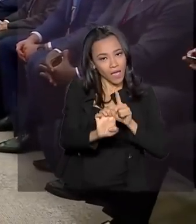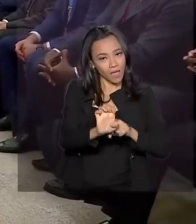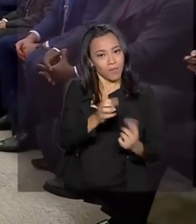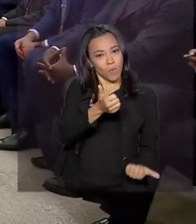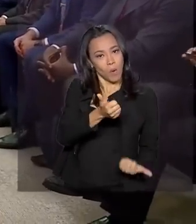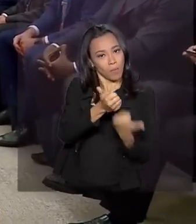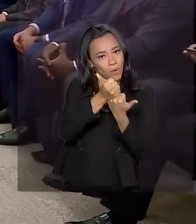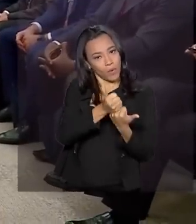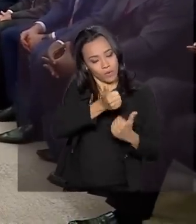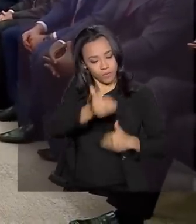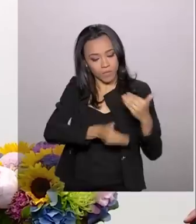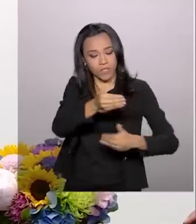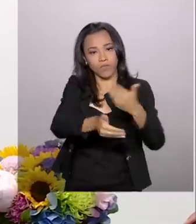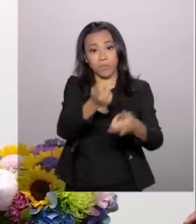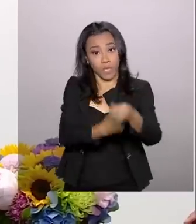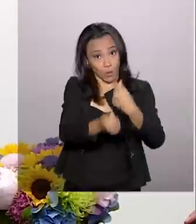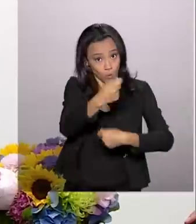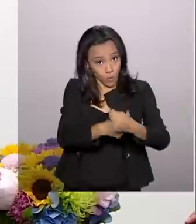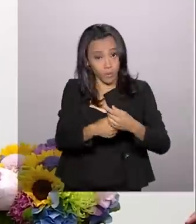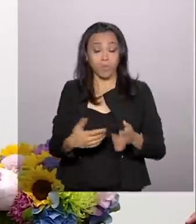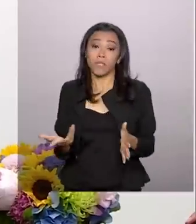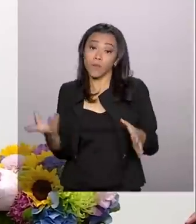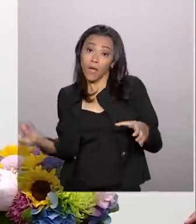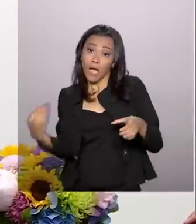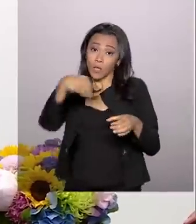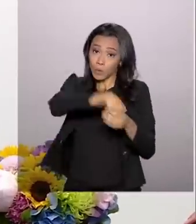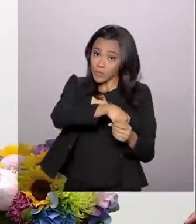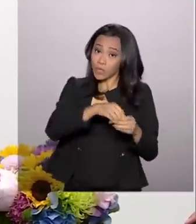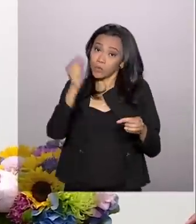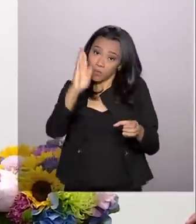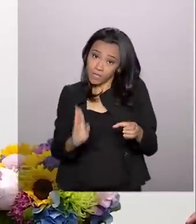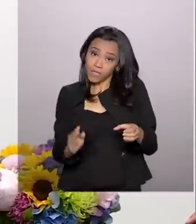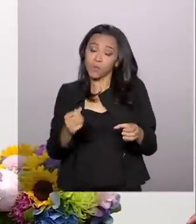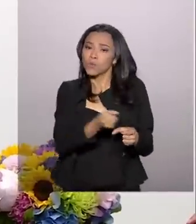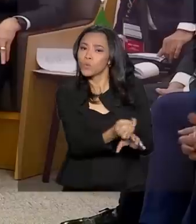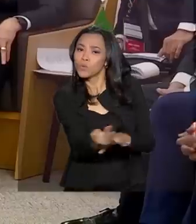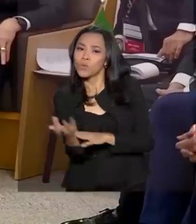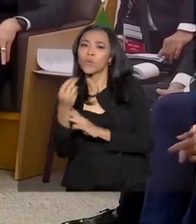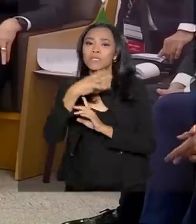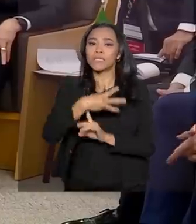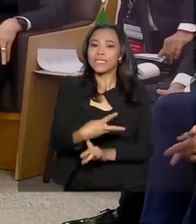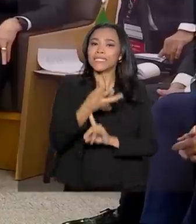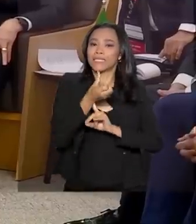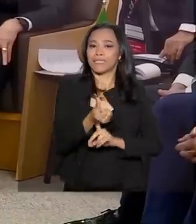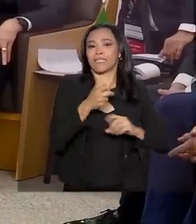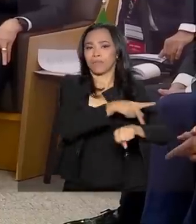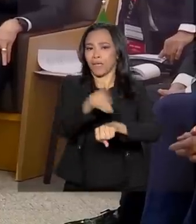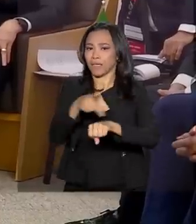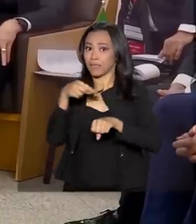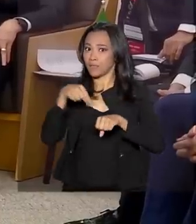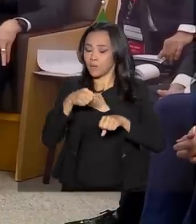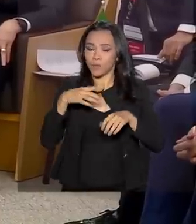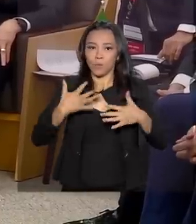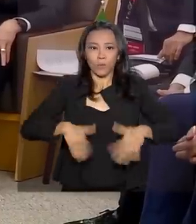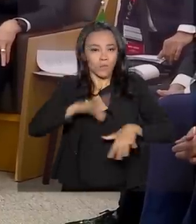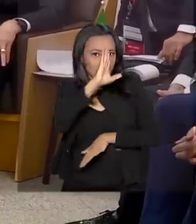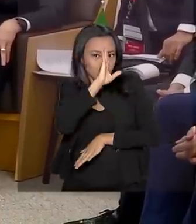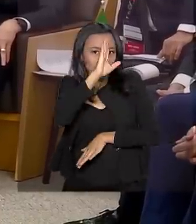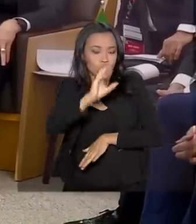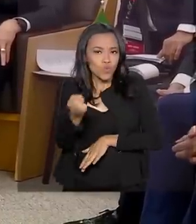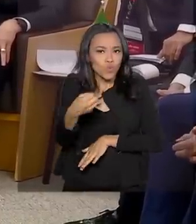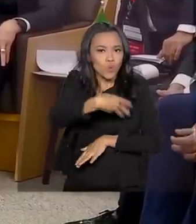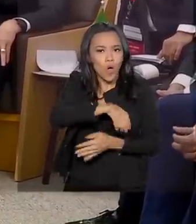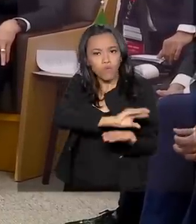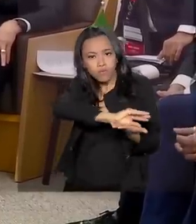Desenvolvimento Econômico. A inclusão no grupo de 36 países significa porta de entrada para novos